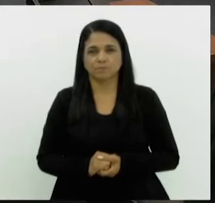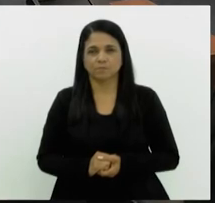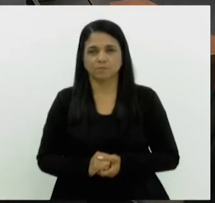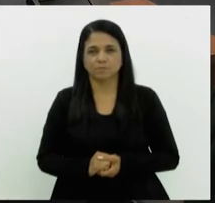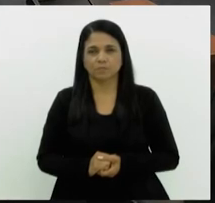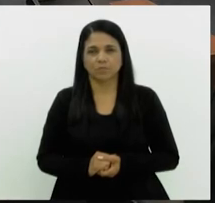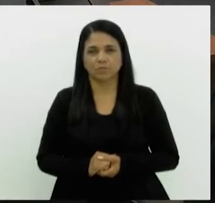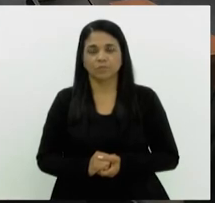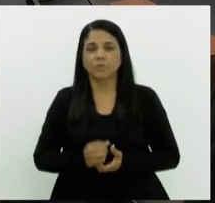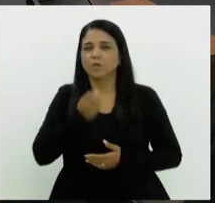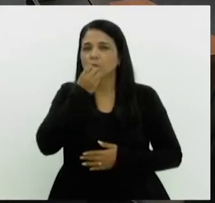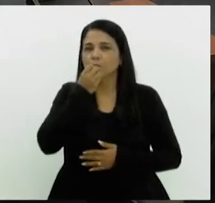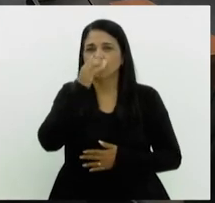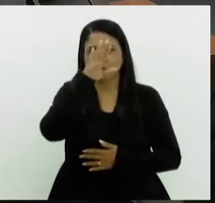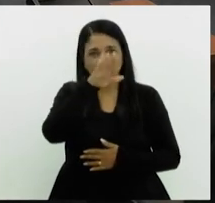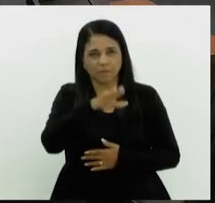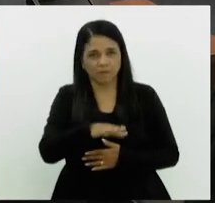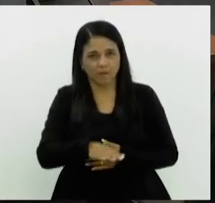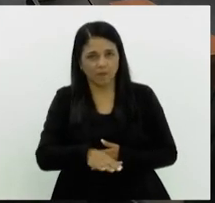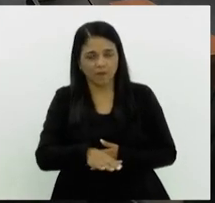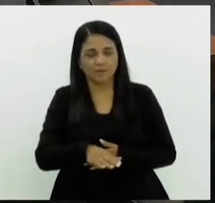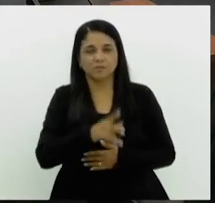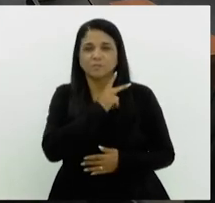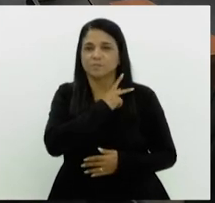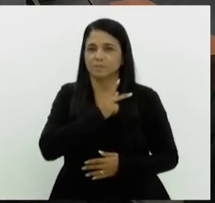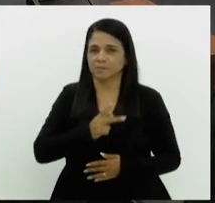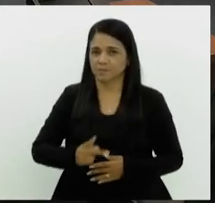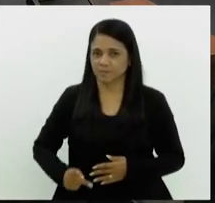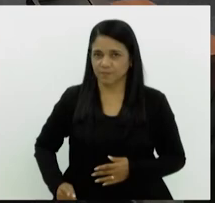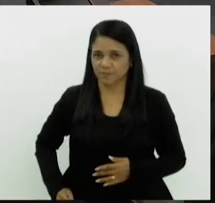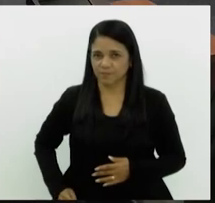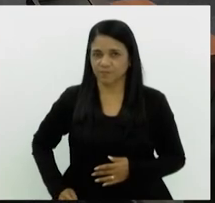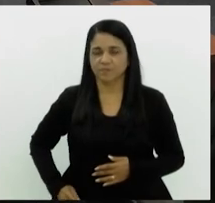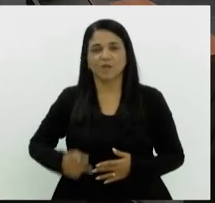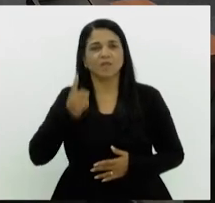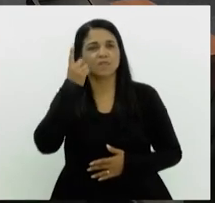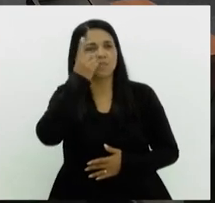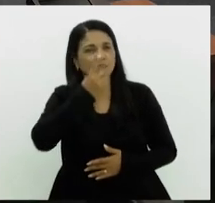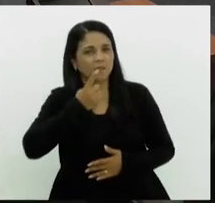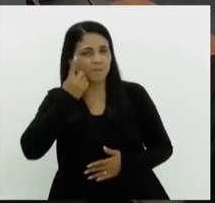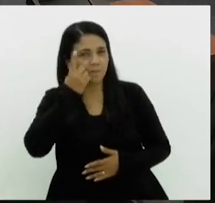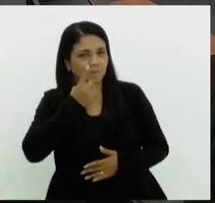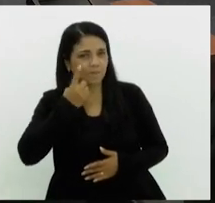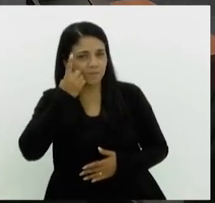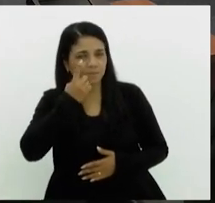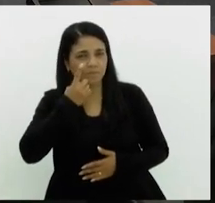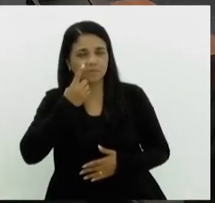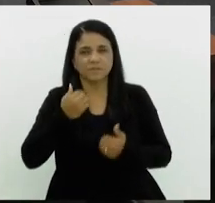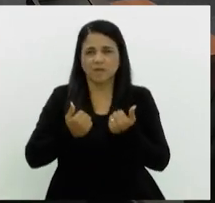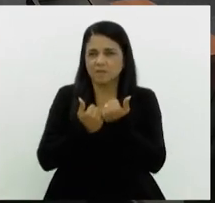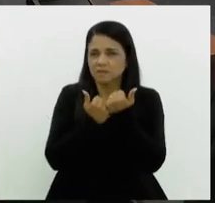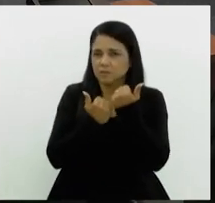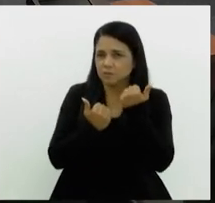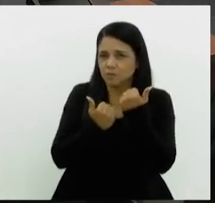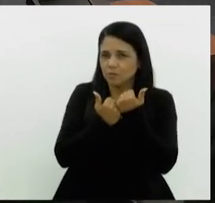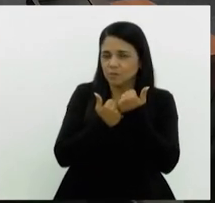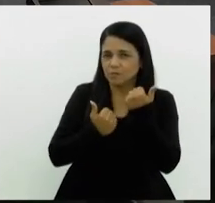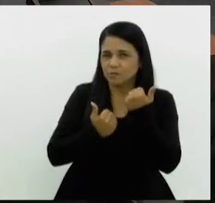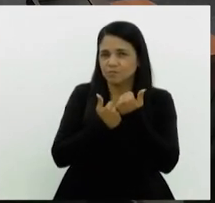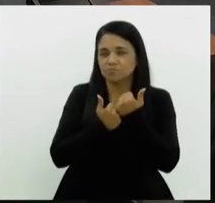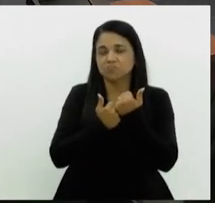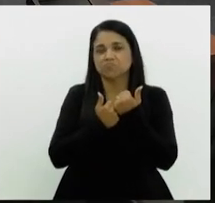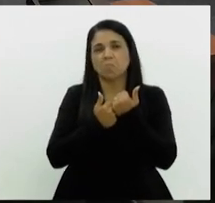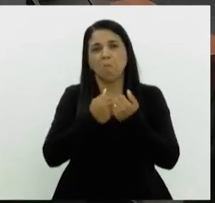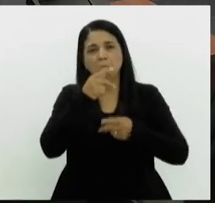Boa tarde, senhor presidente, novos deputados, assessores, público